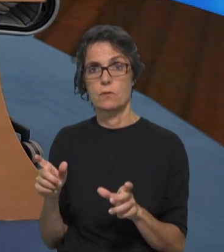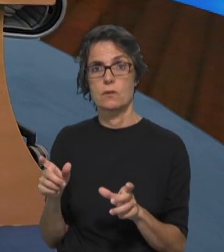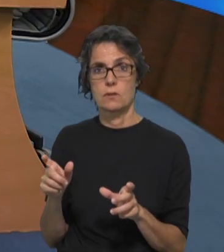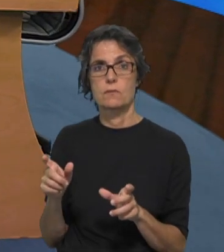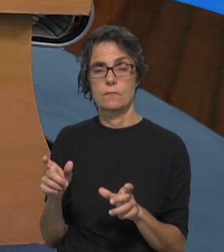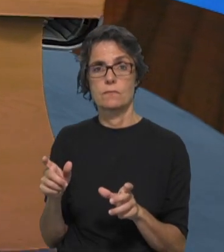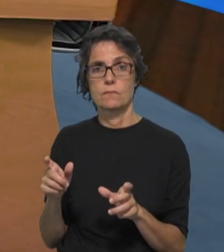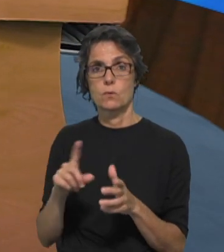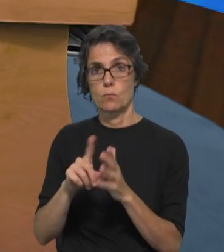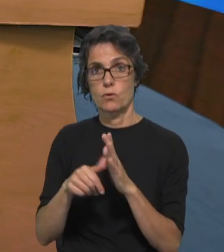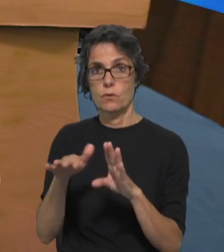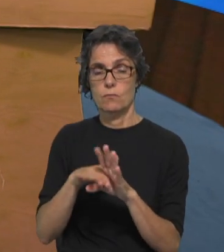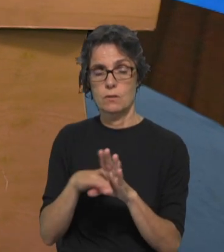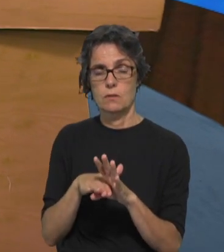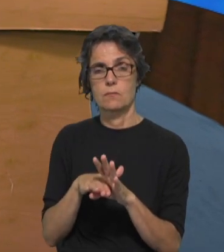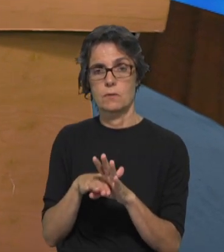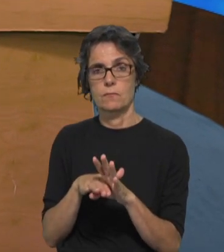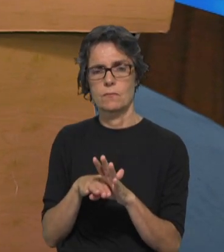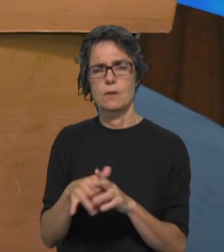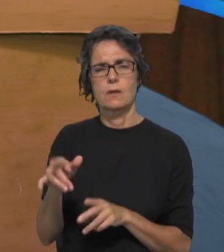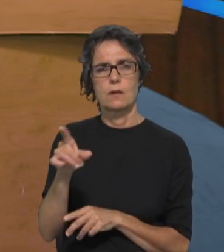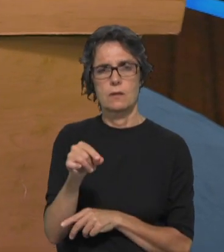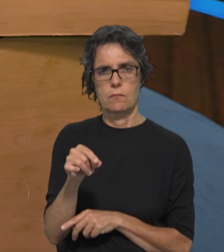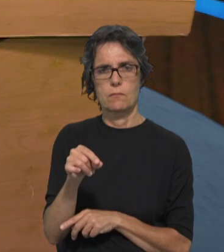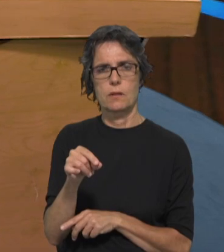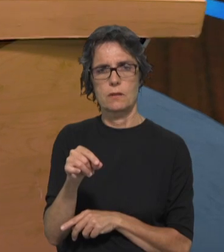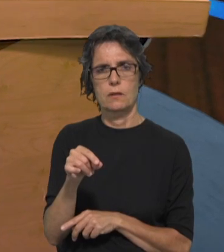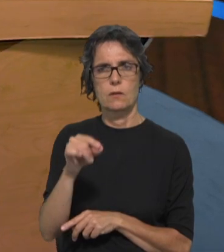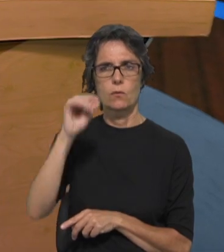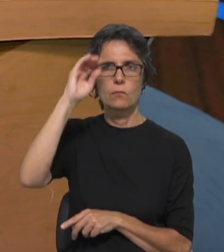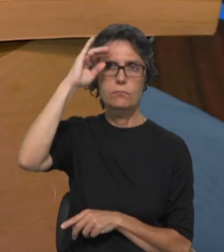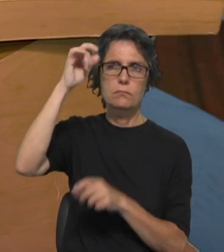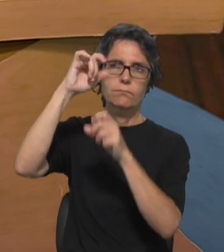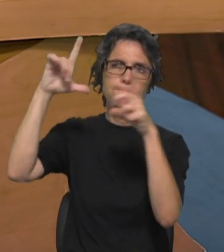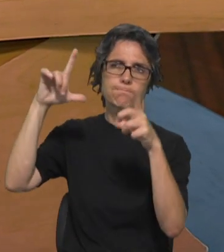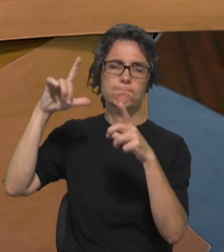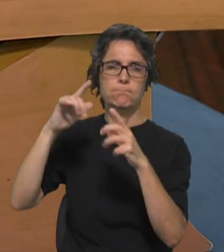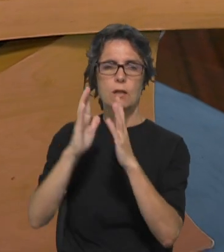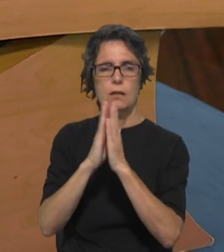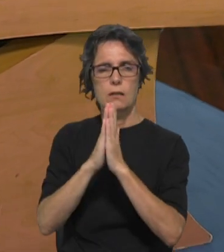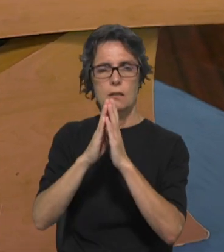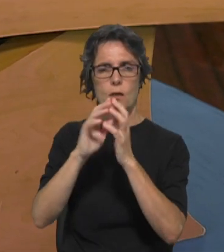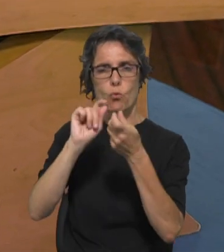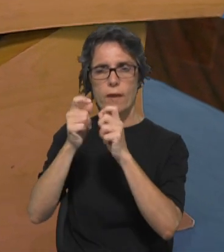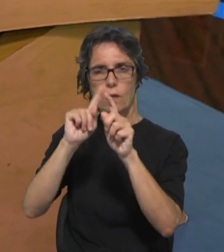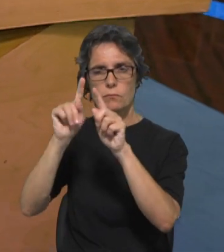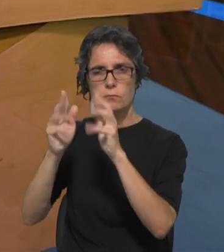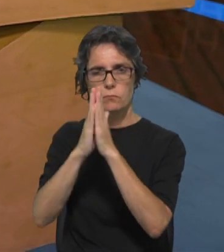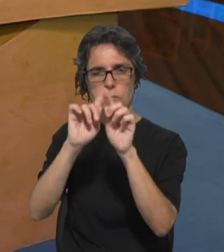Neste projeto, também sempre com este horizonte de se abrir mais ao interreligioso, isso seria interessante.